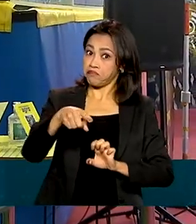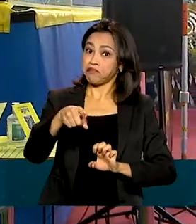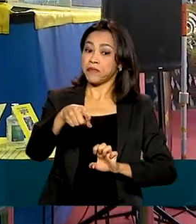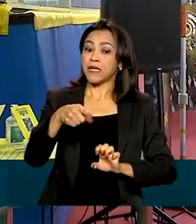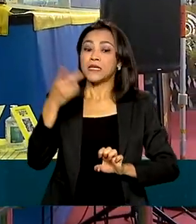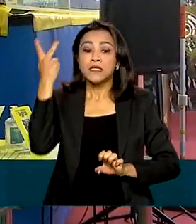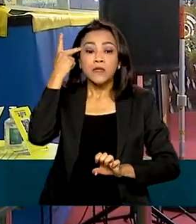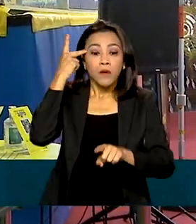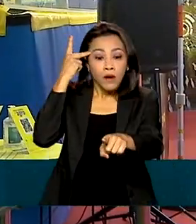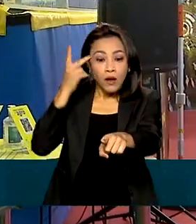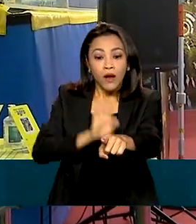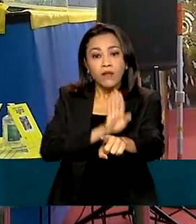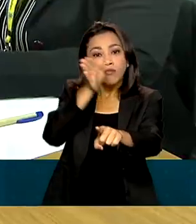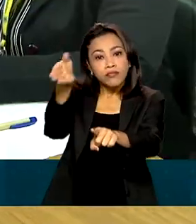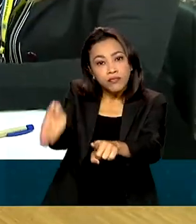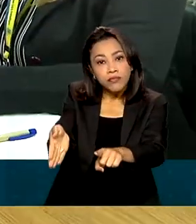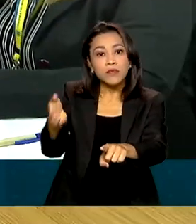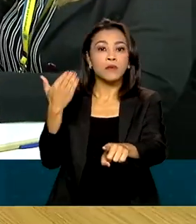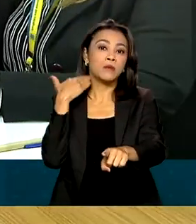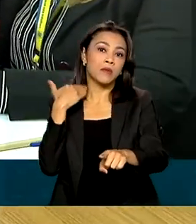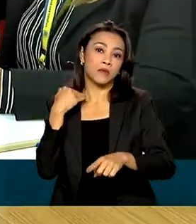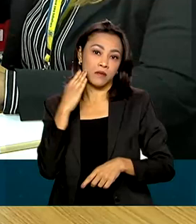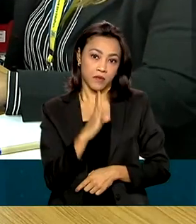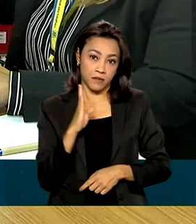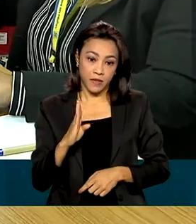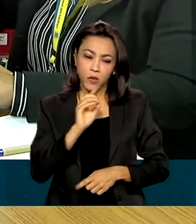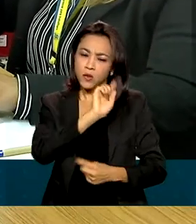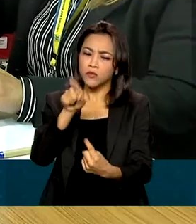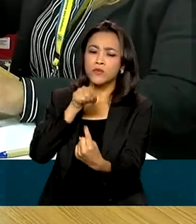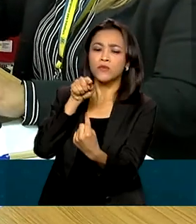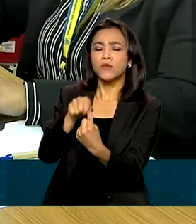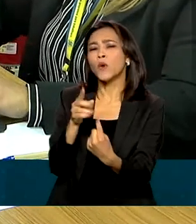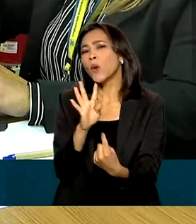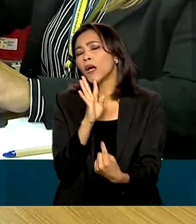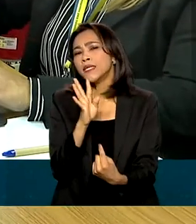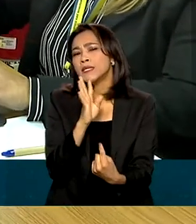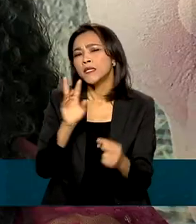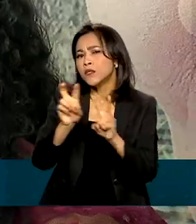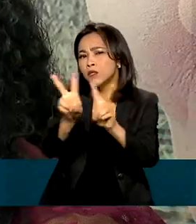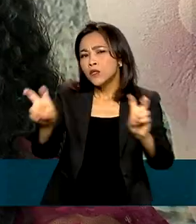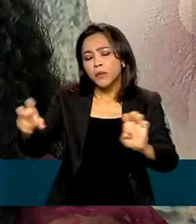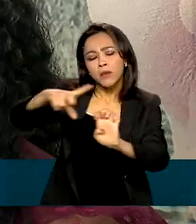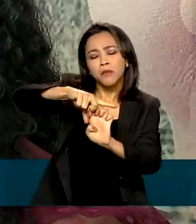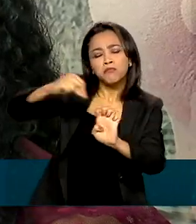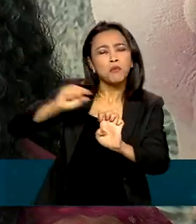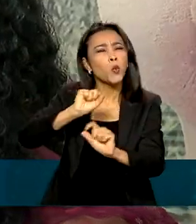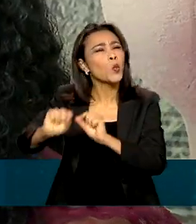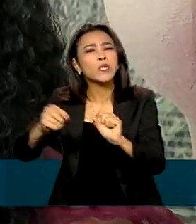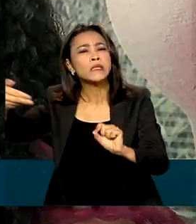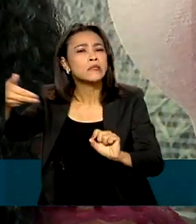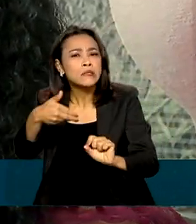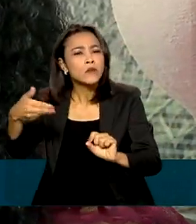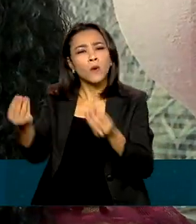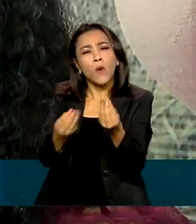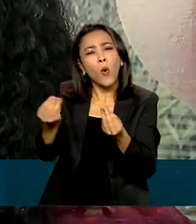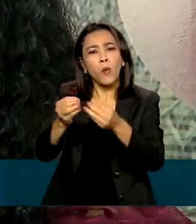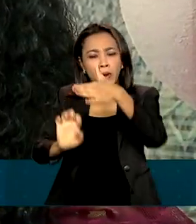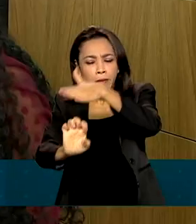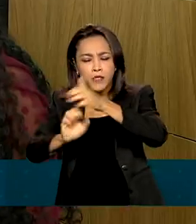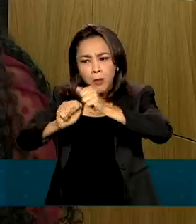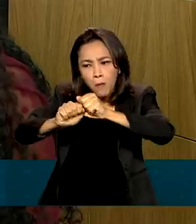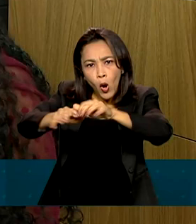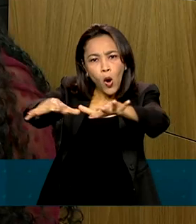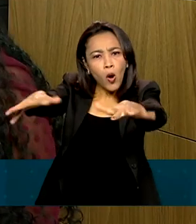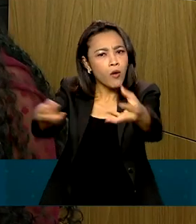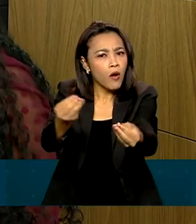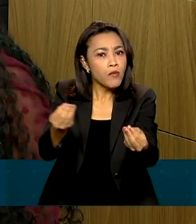em São Paulo do Banco do Brasil. O objetivo? Conhecer melhor sobre empreendedorismo para expandir o seu negócio e gerar mais renda.